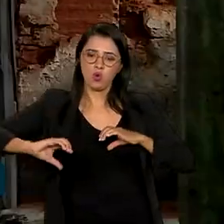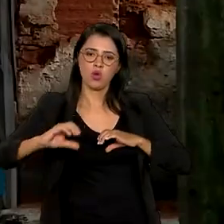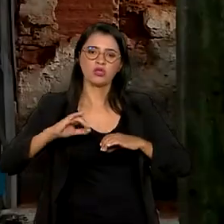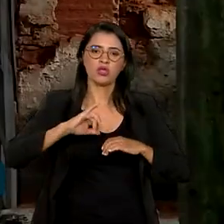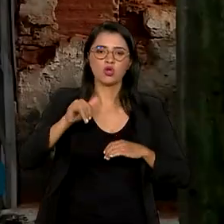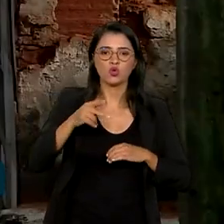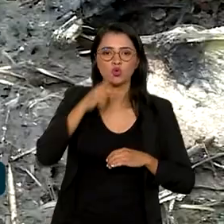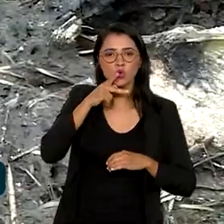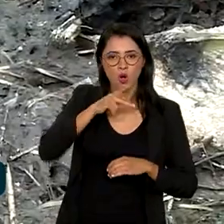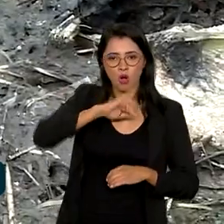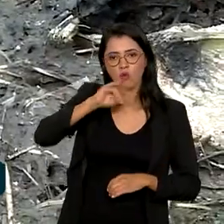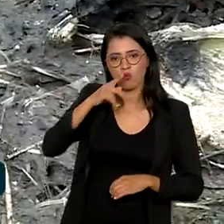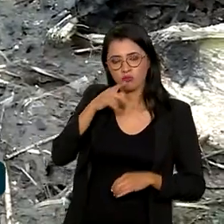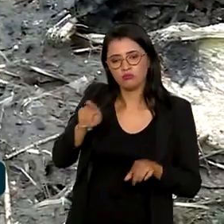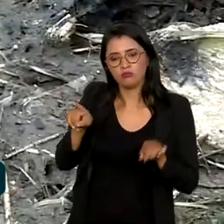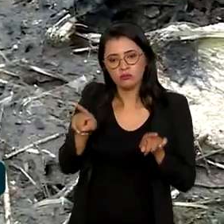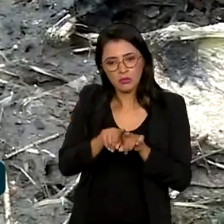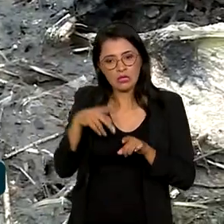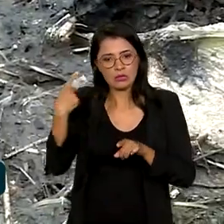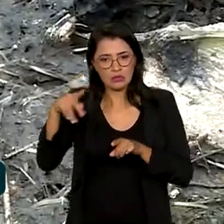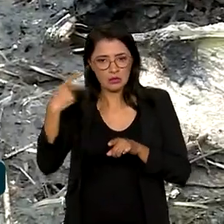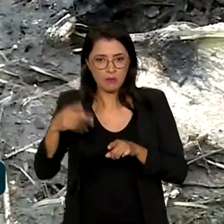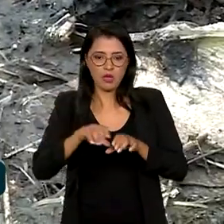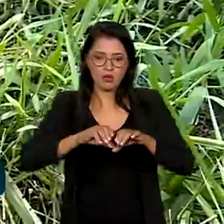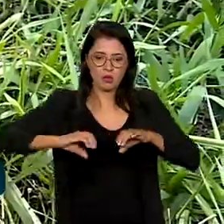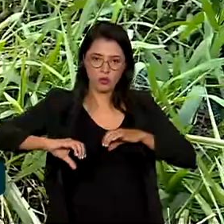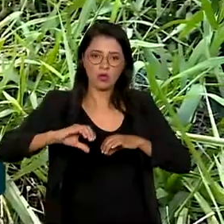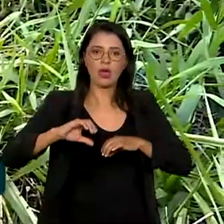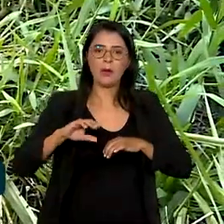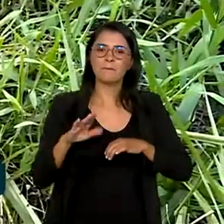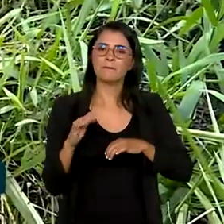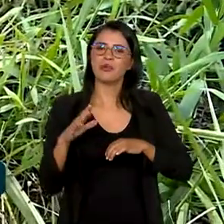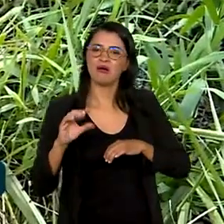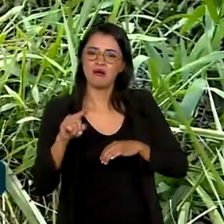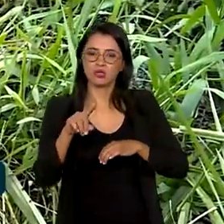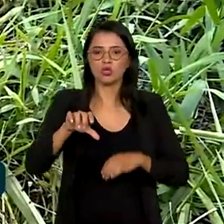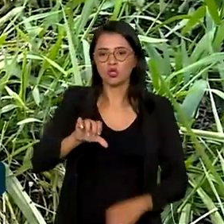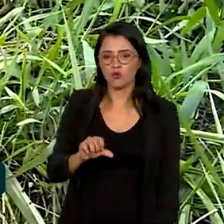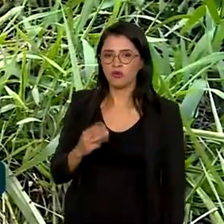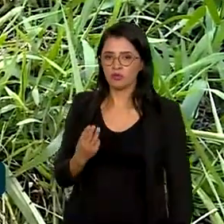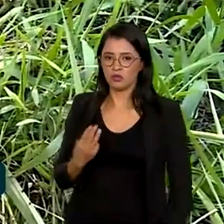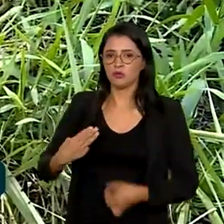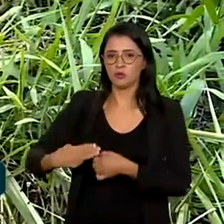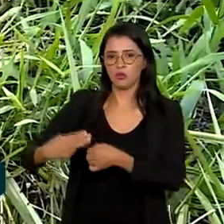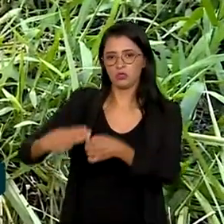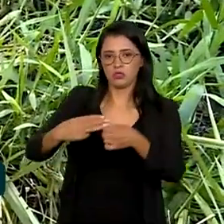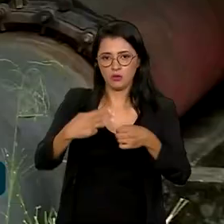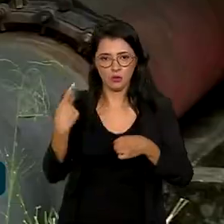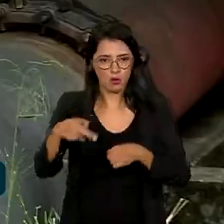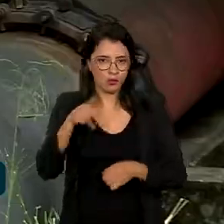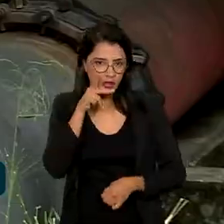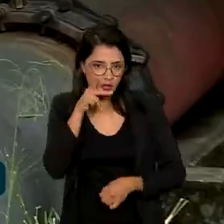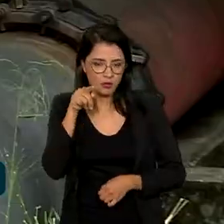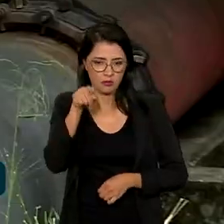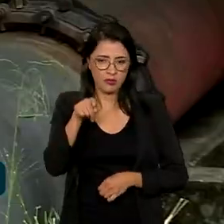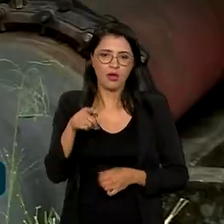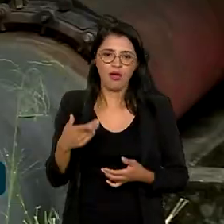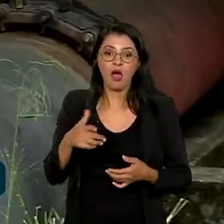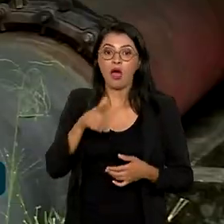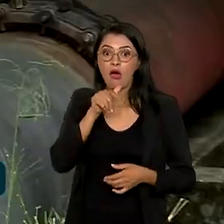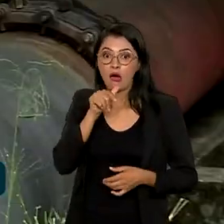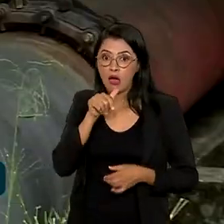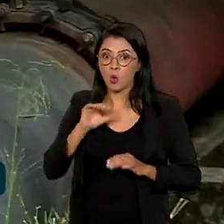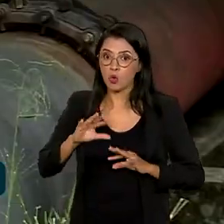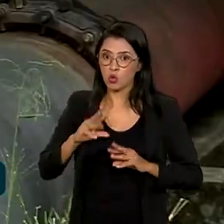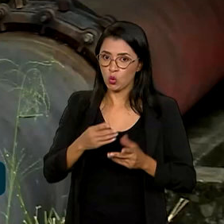de João Pessoa e a concessão do saneamento básico em 93 municípios paraibanos. No eixo Água